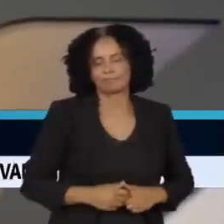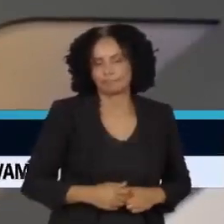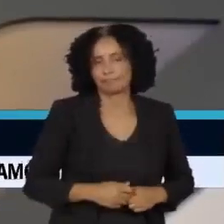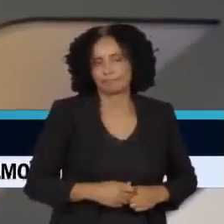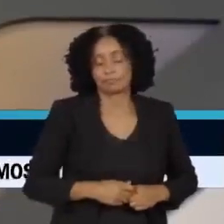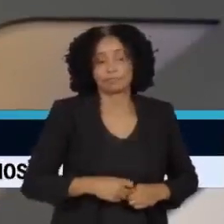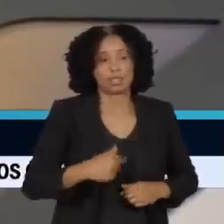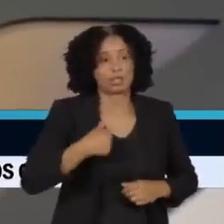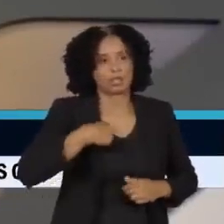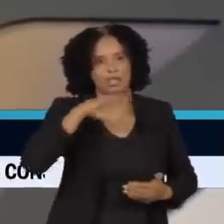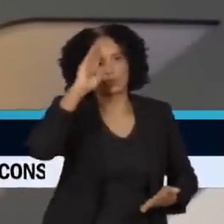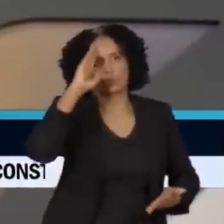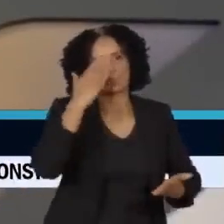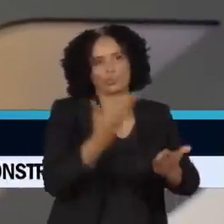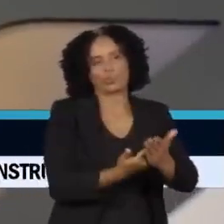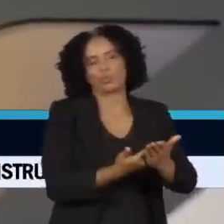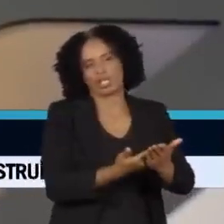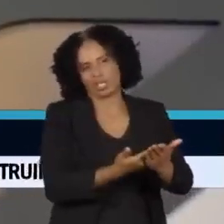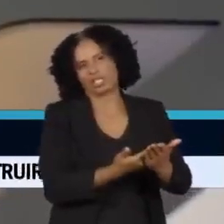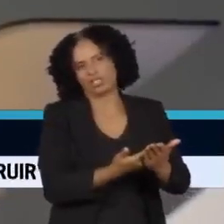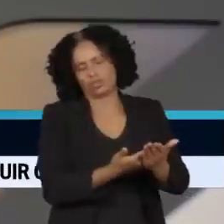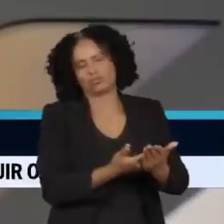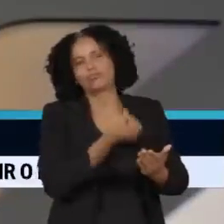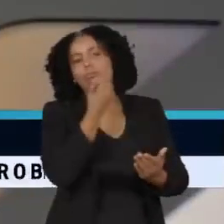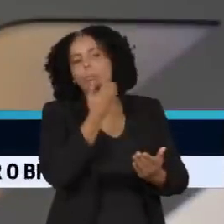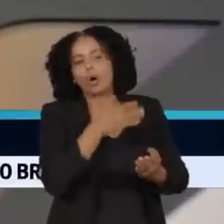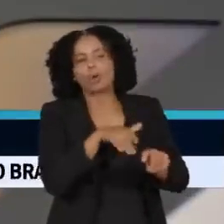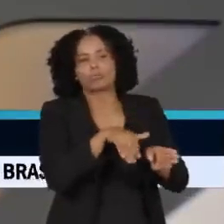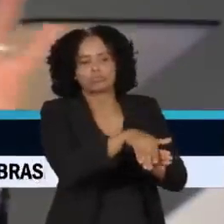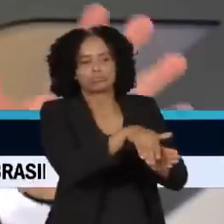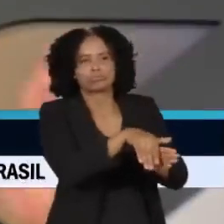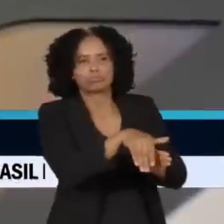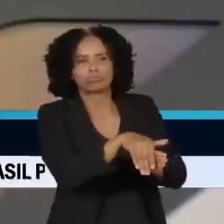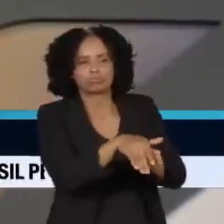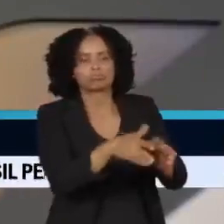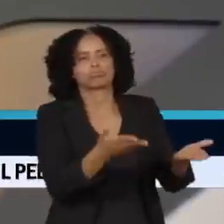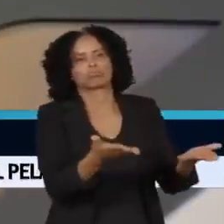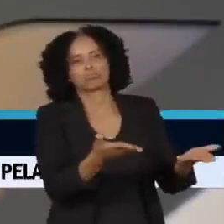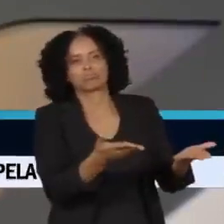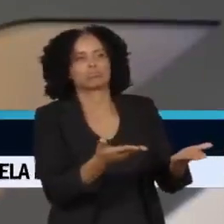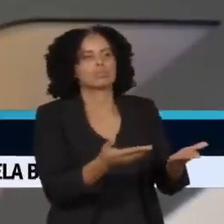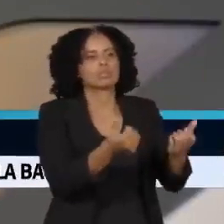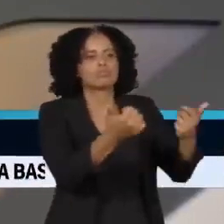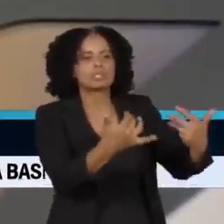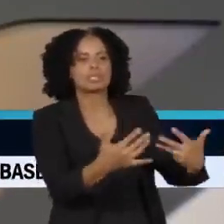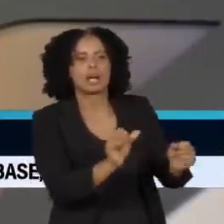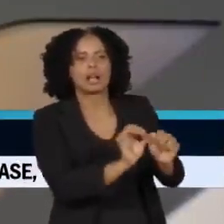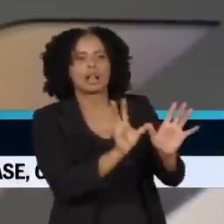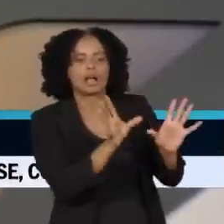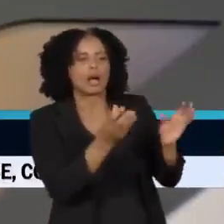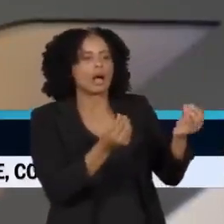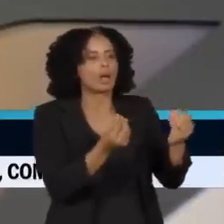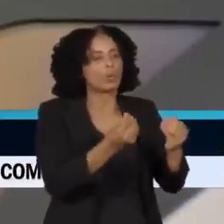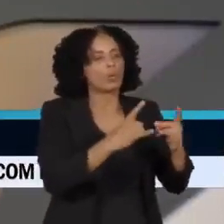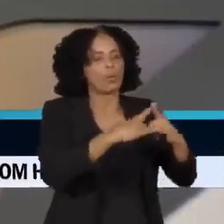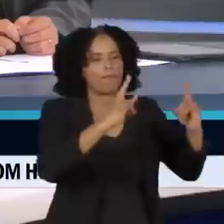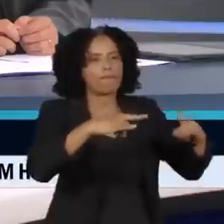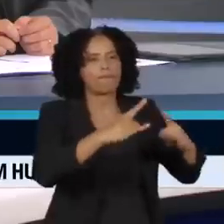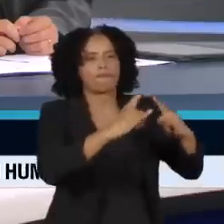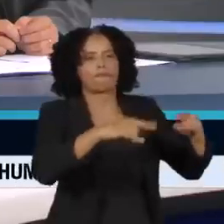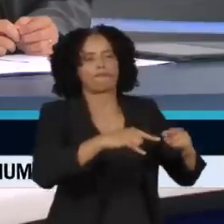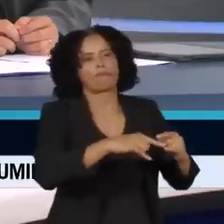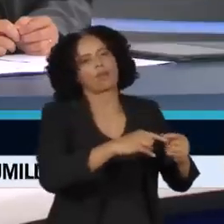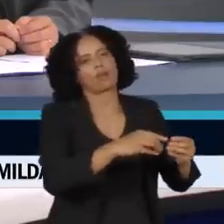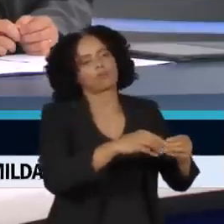eu acho que a solução conciliatória sempre é a mais adequada. Eu sou em qualquer tipo de manifestação. Eu acho que as pessoas têm direito de se